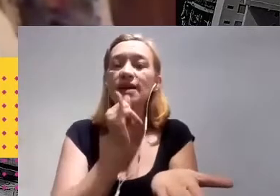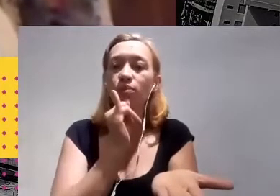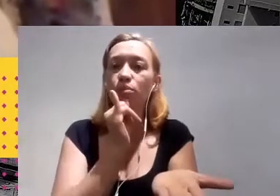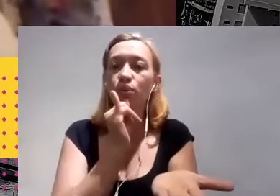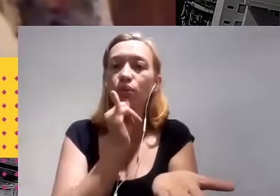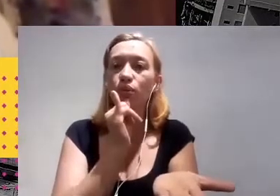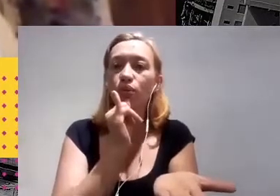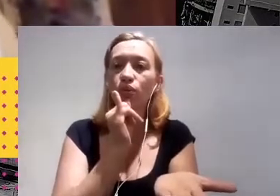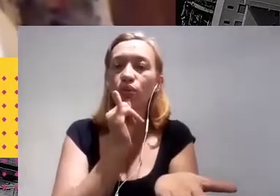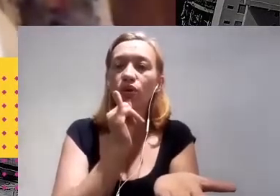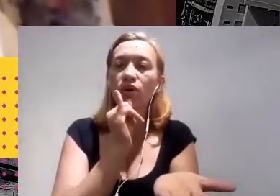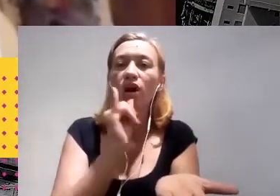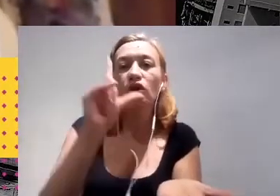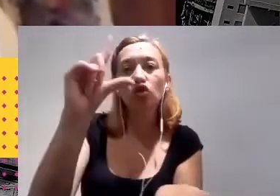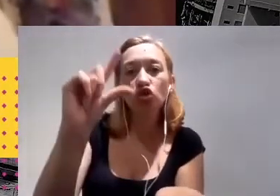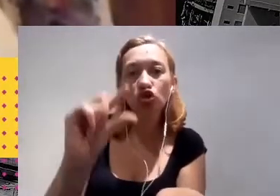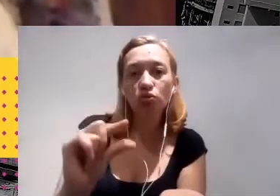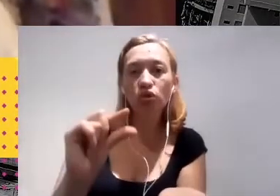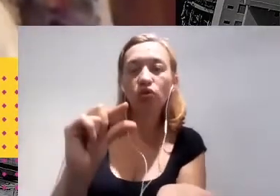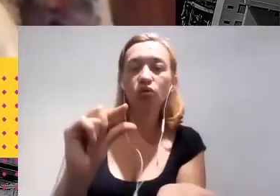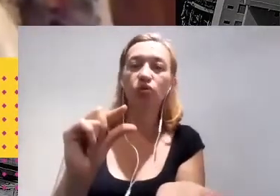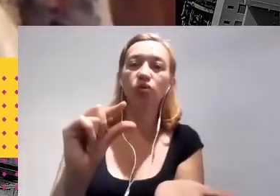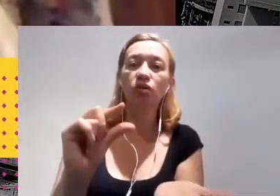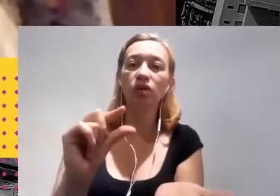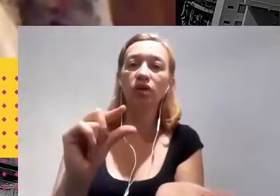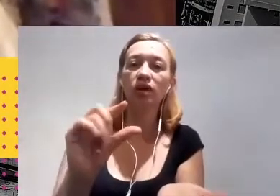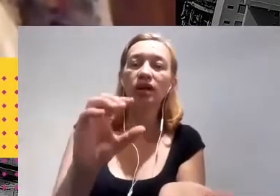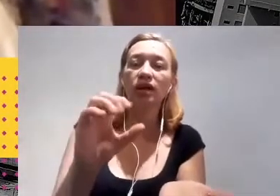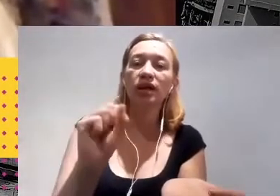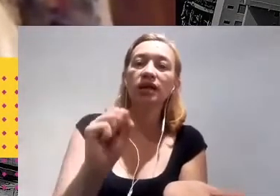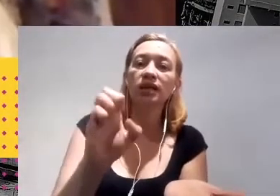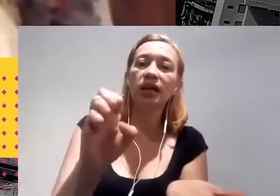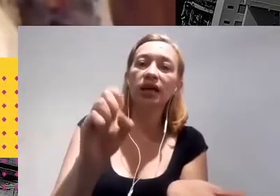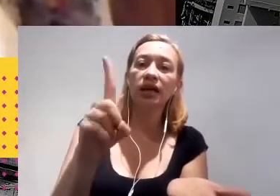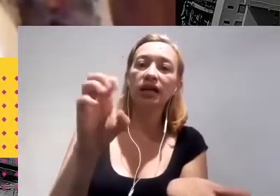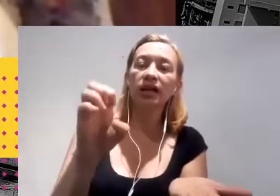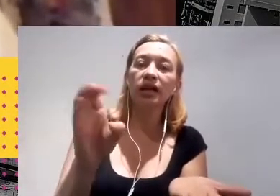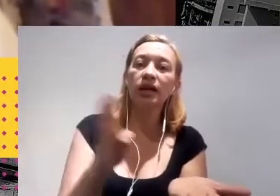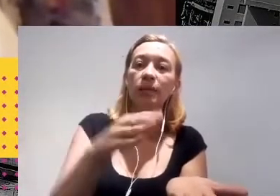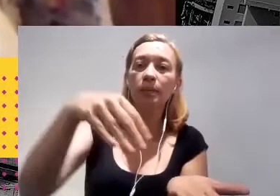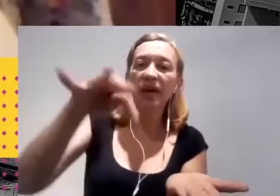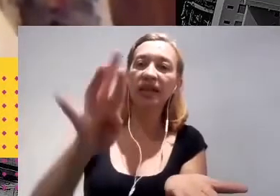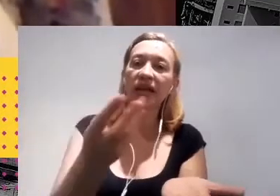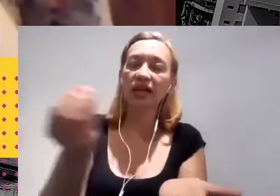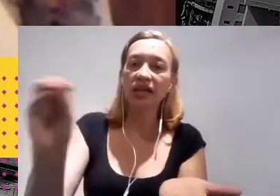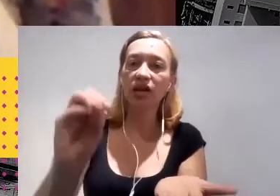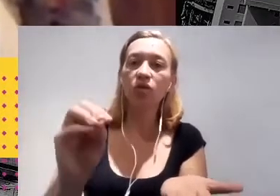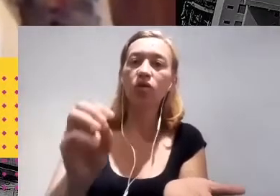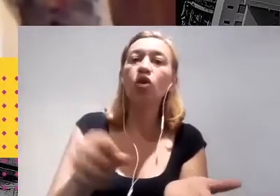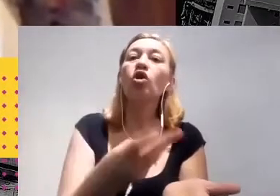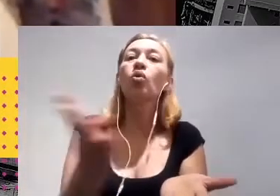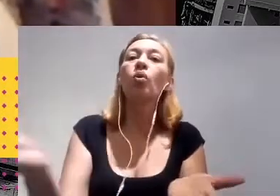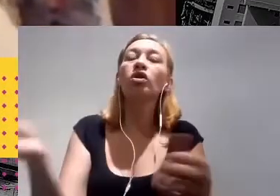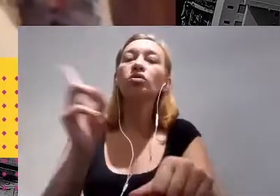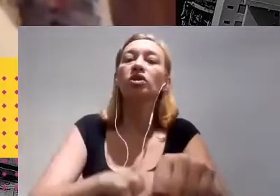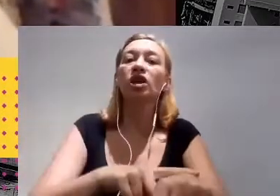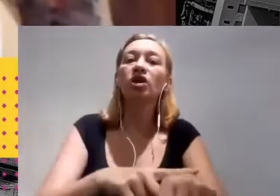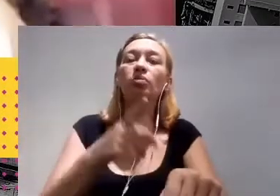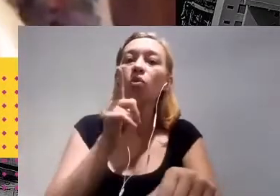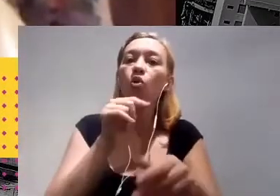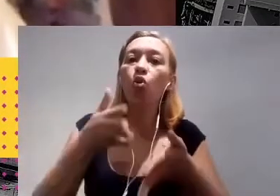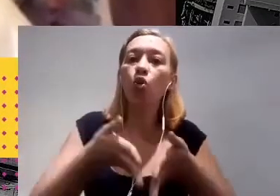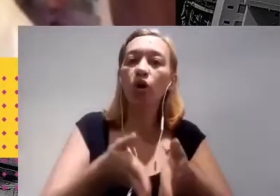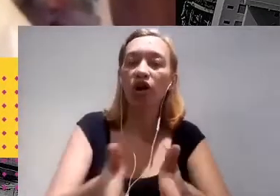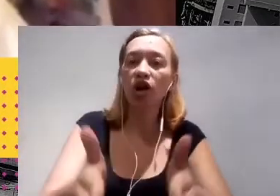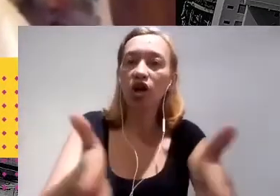reduzir a sedimentação, quanto que isso deixa de ir para o rio provocando assoreamento, ou ao mesmo tempo, quanto que